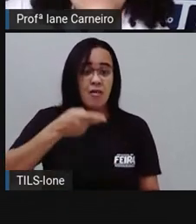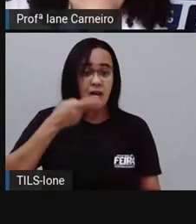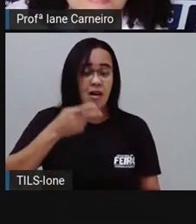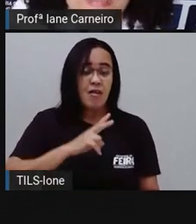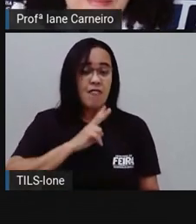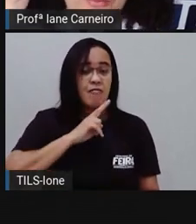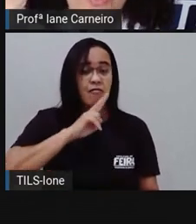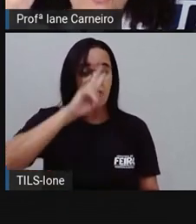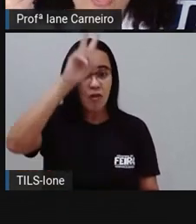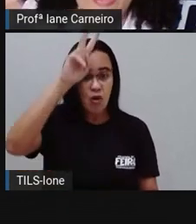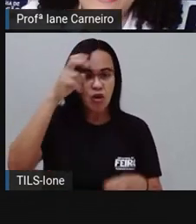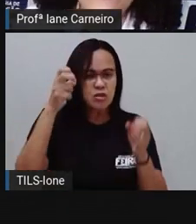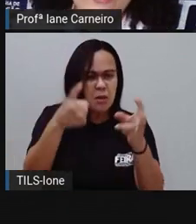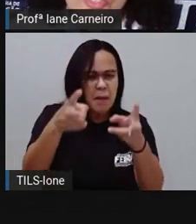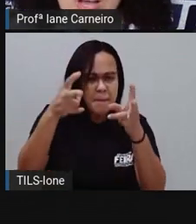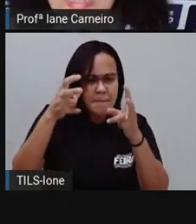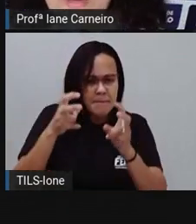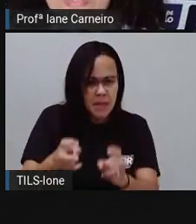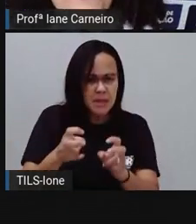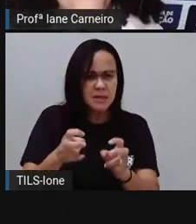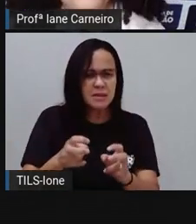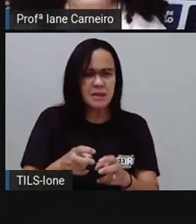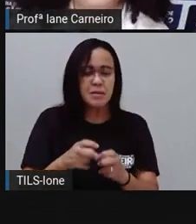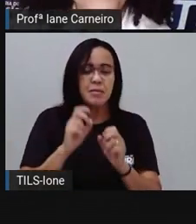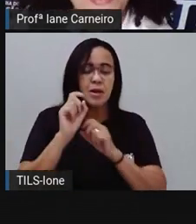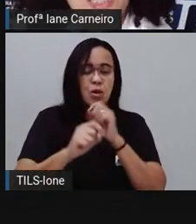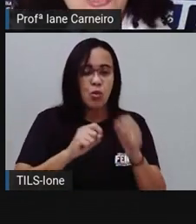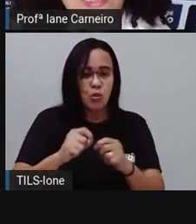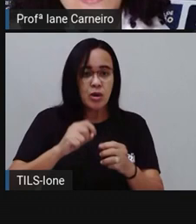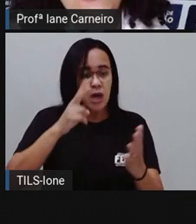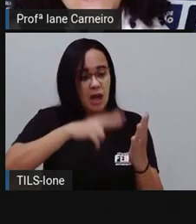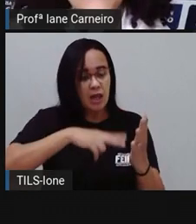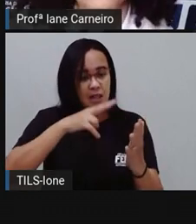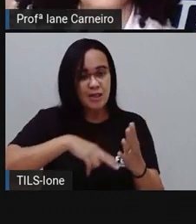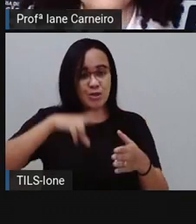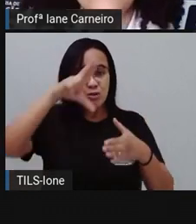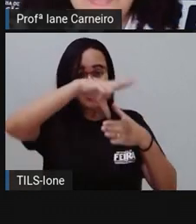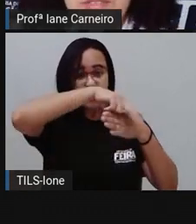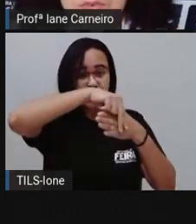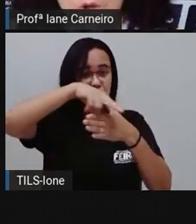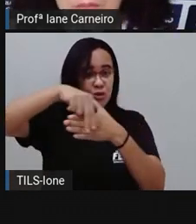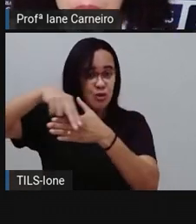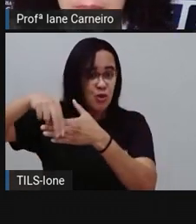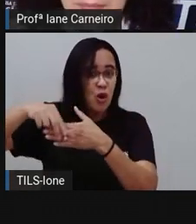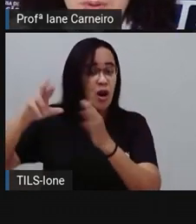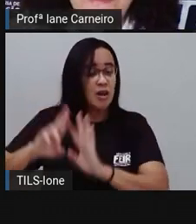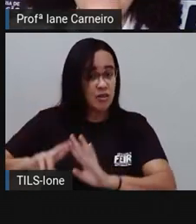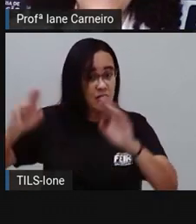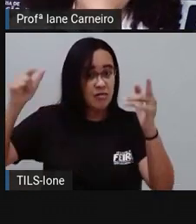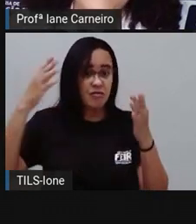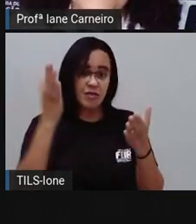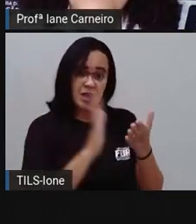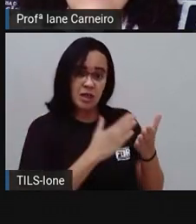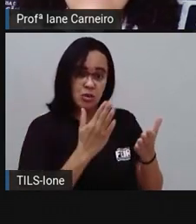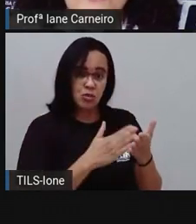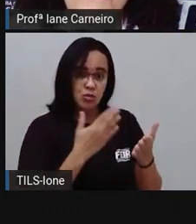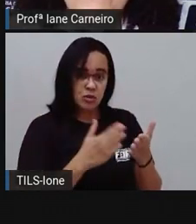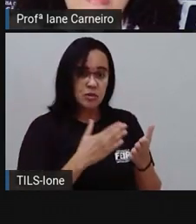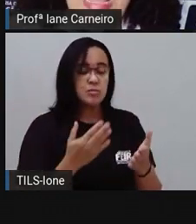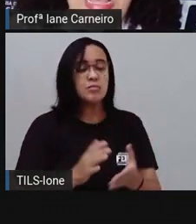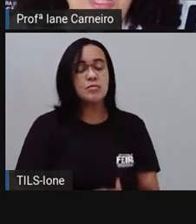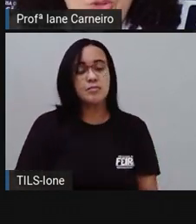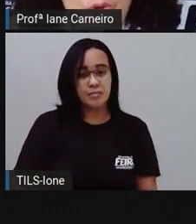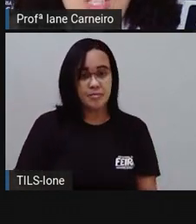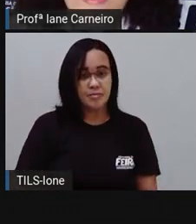fato, vocês percebam como é a leitura de Cordel, que é um pouco diferente da leitura de um livro comum. Tá bom? Então, olha só.